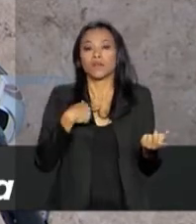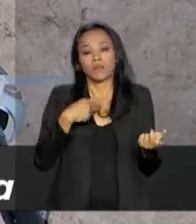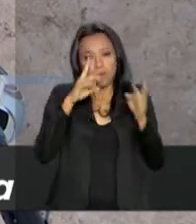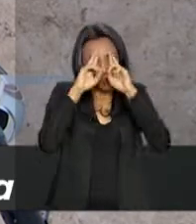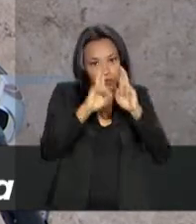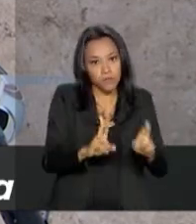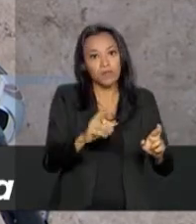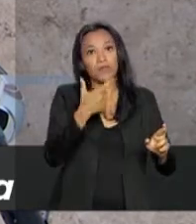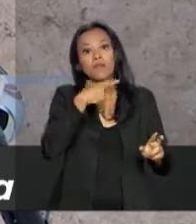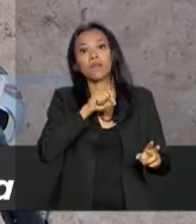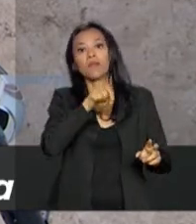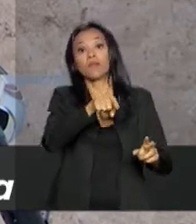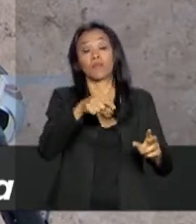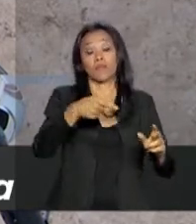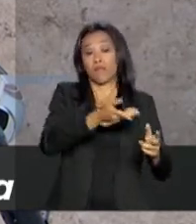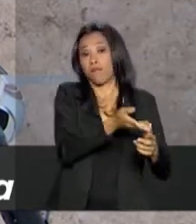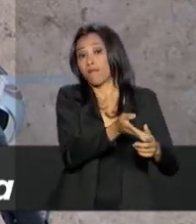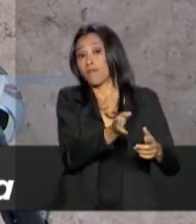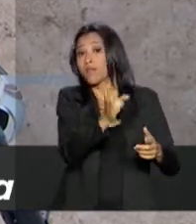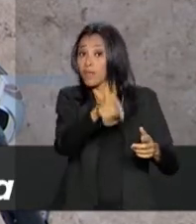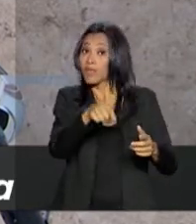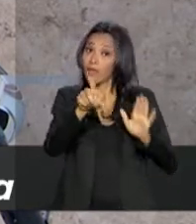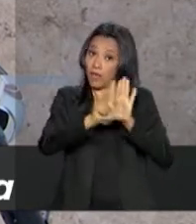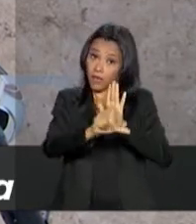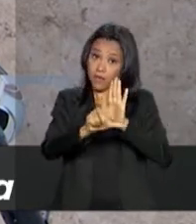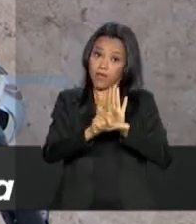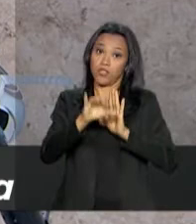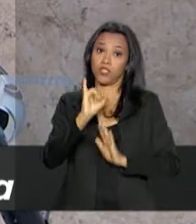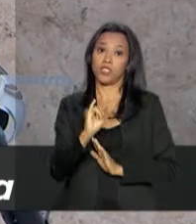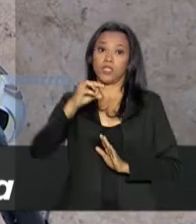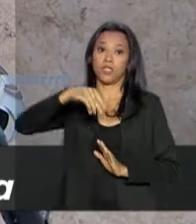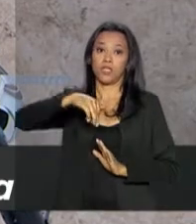ou refugiado, de acordo com a Lei de Imigração Brasileira.